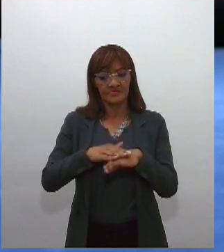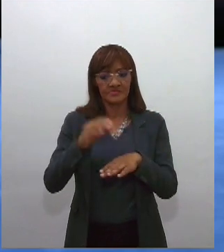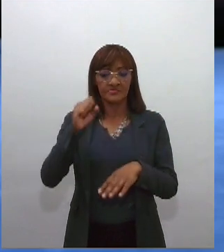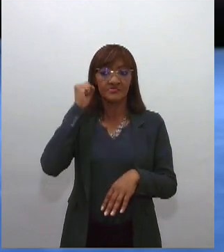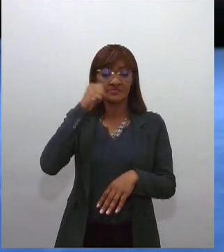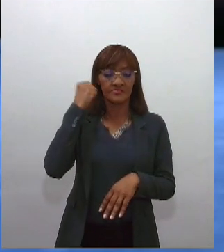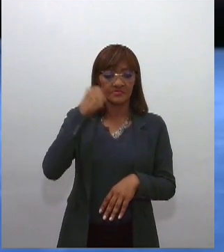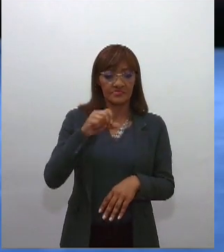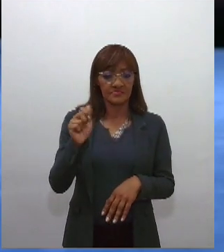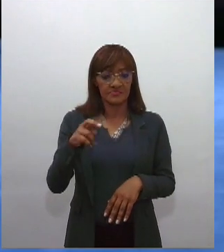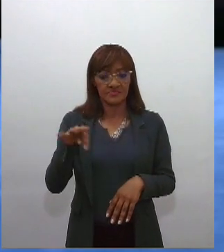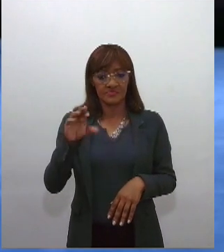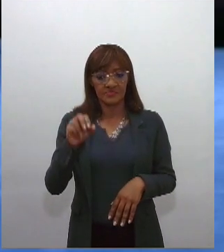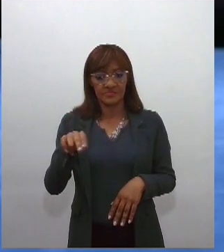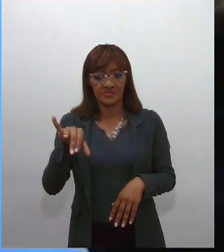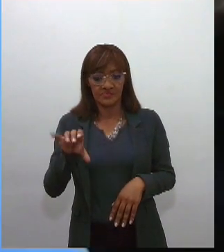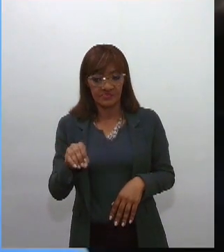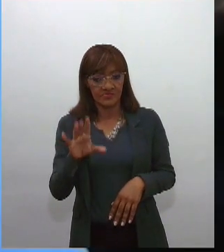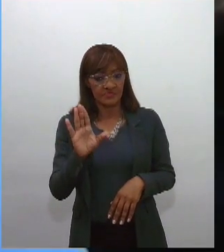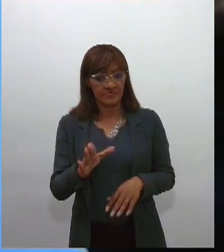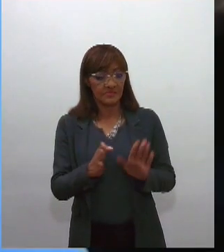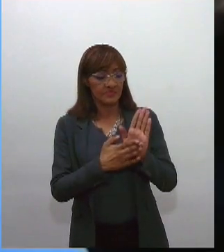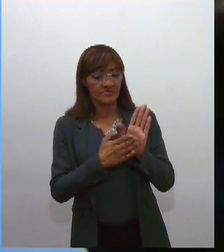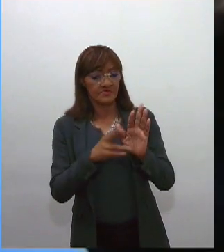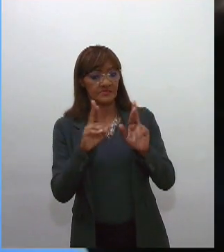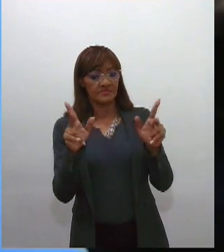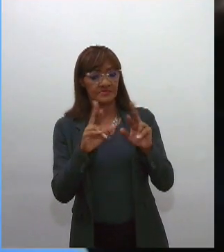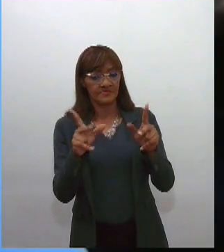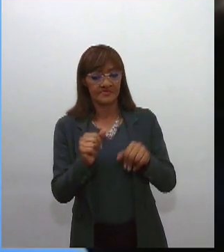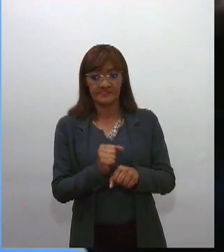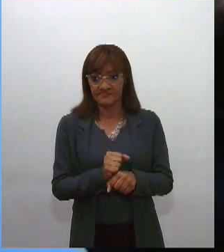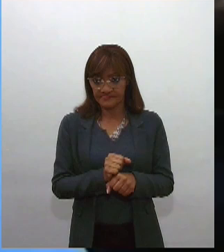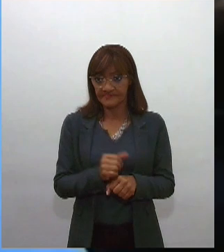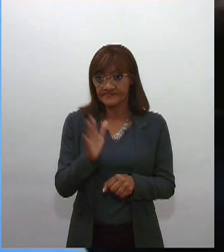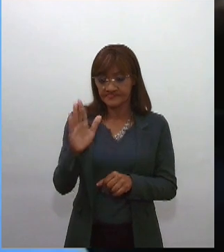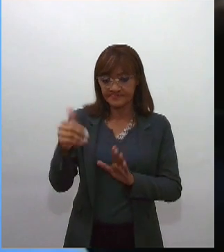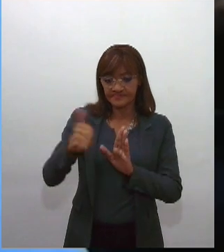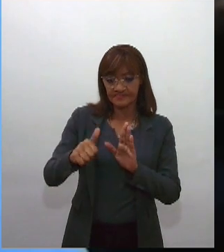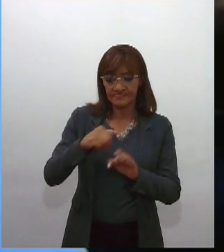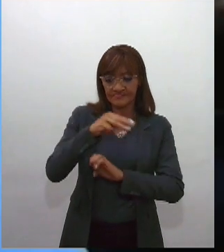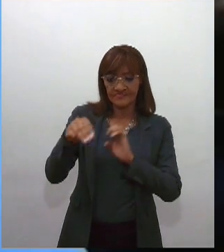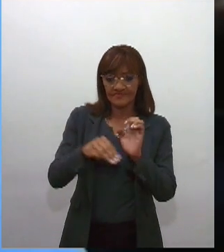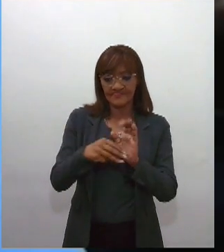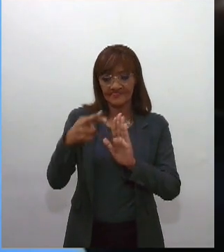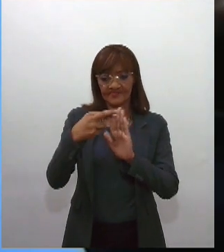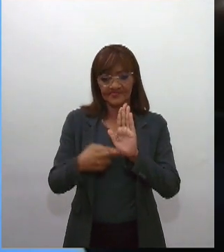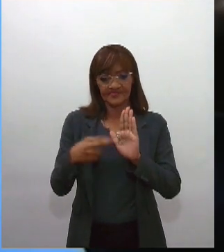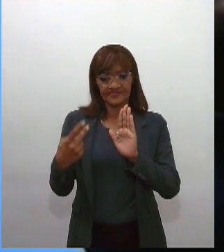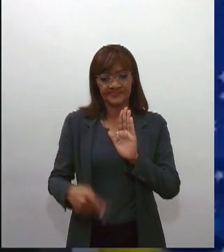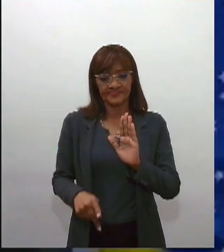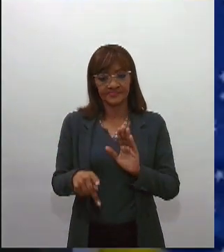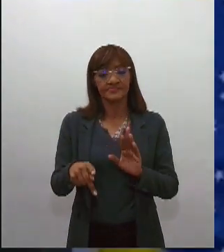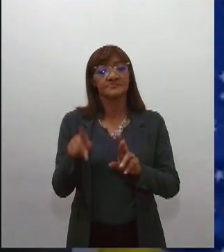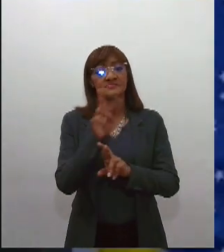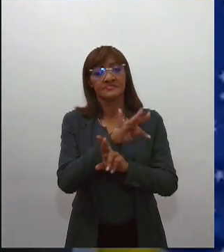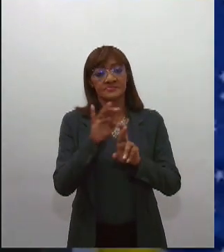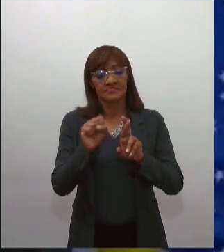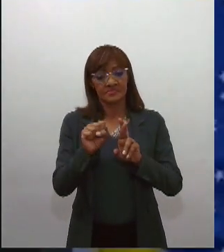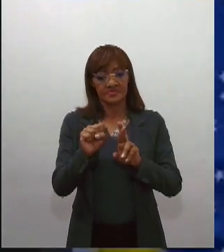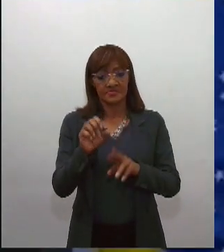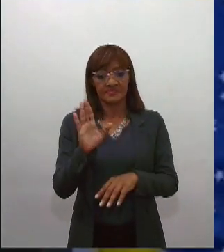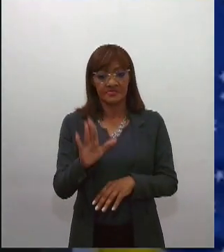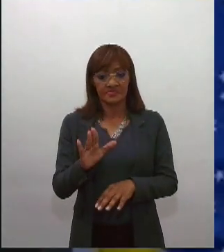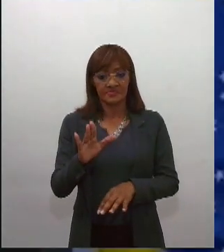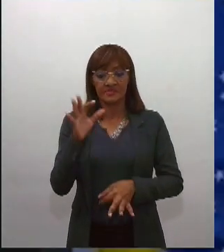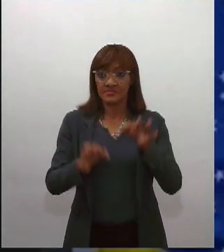não trata mais sobre pedidos de vista. Fica valendo a emenda regimental do STF que já trata do tema. Esta